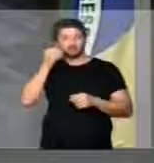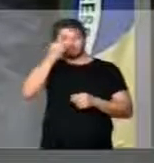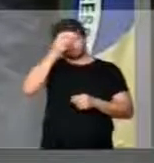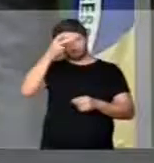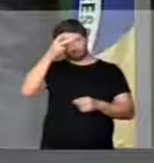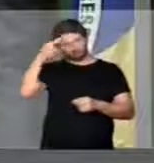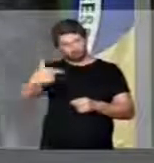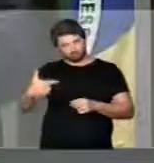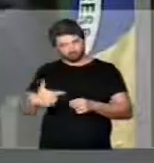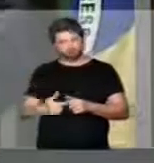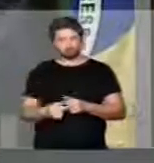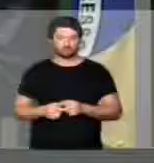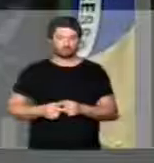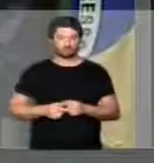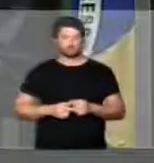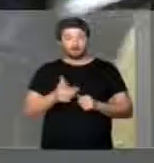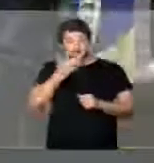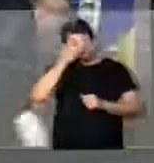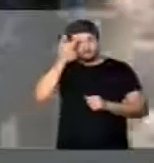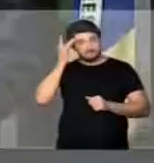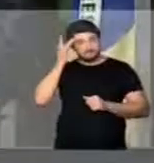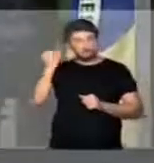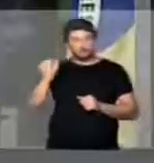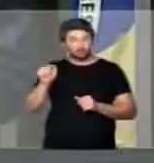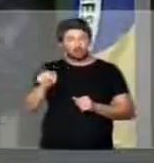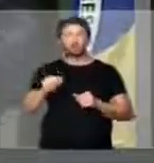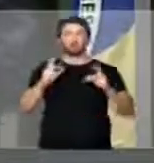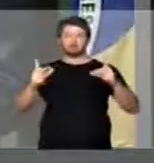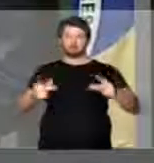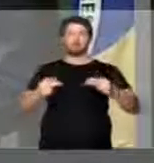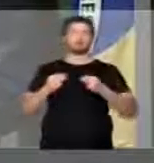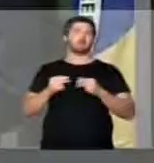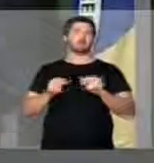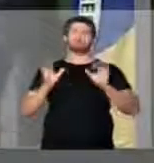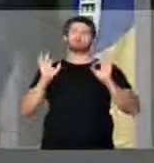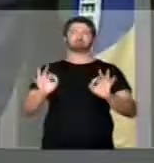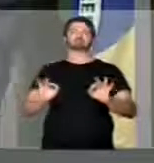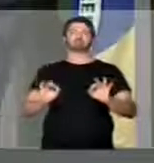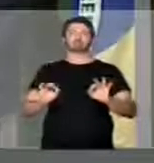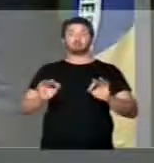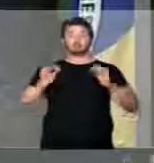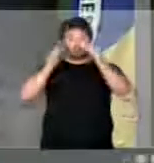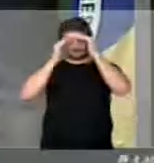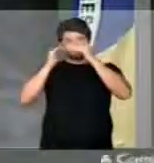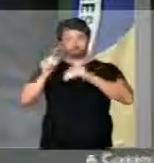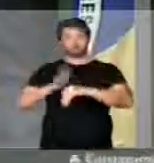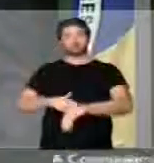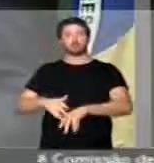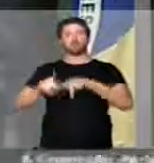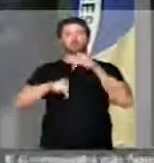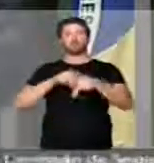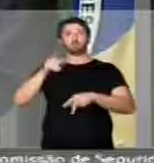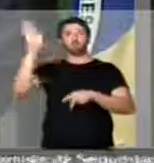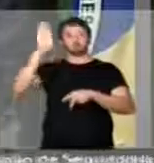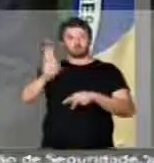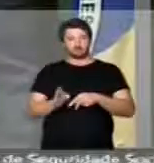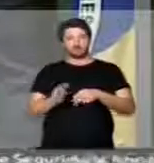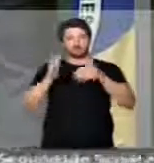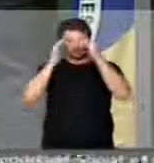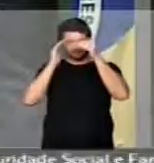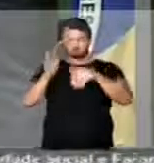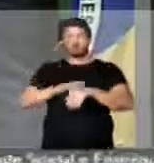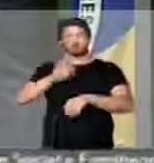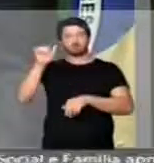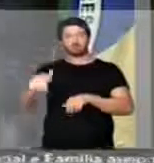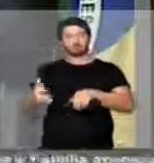-prefeito. Essas pessoas, senhor presidente, merecem, sem dúvida, o respeito da nação brasileira, o respeito desse